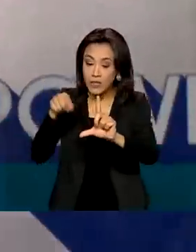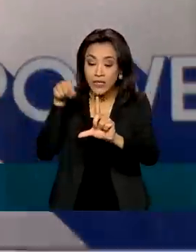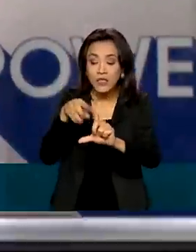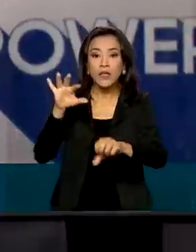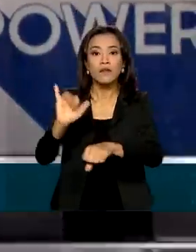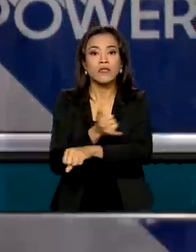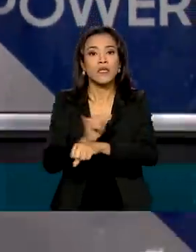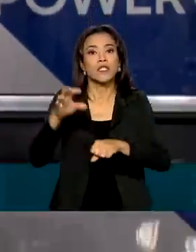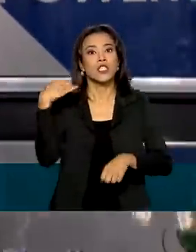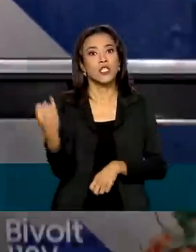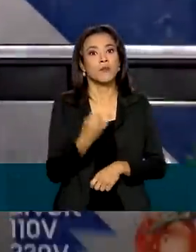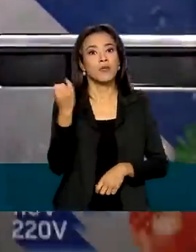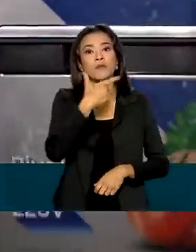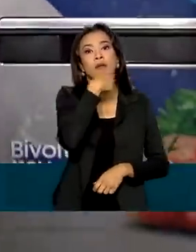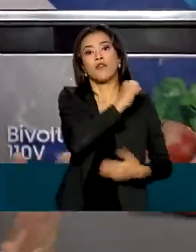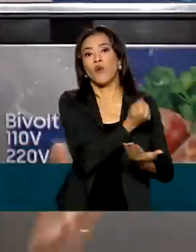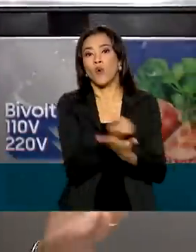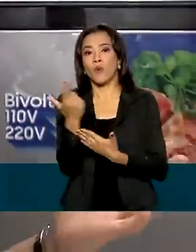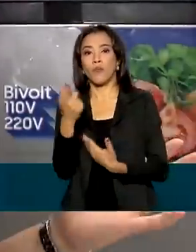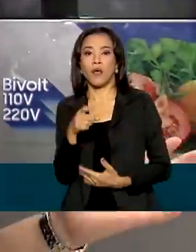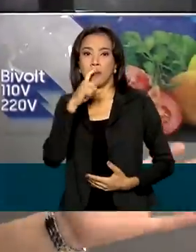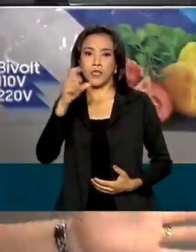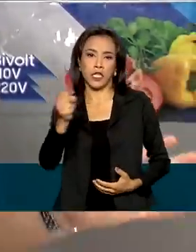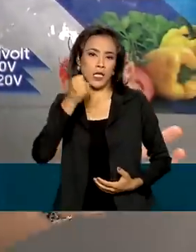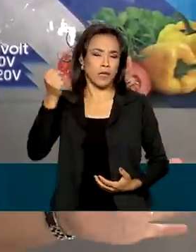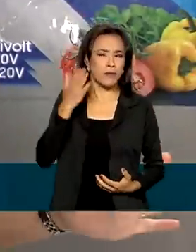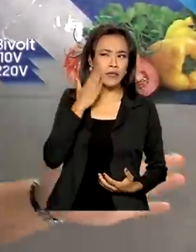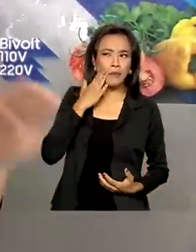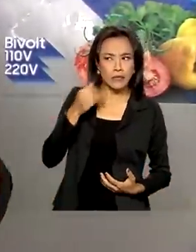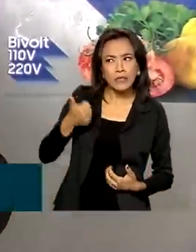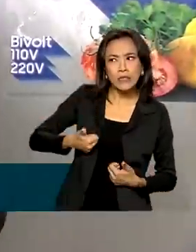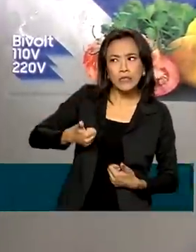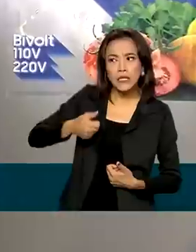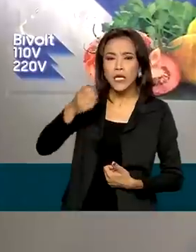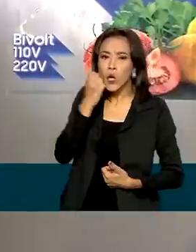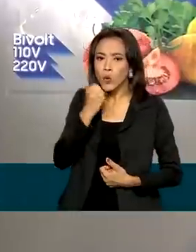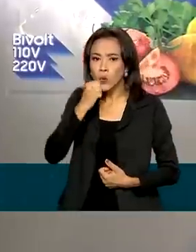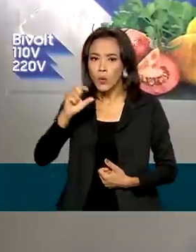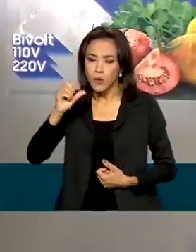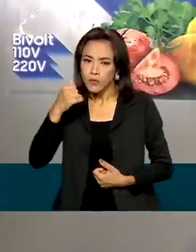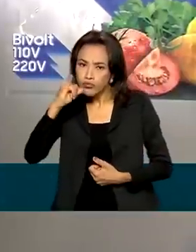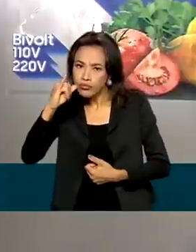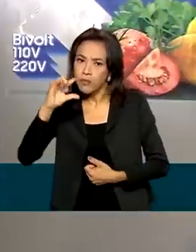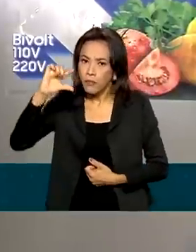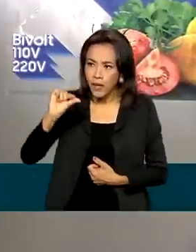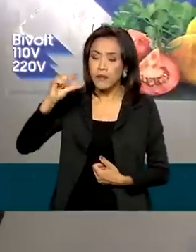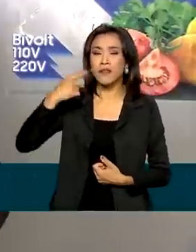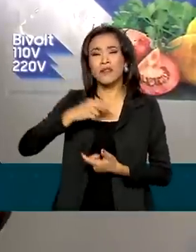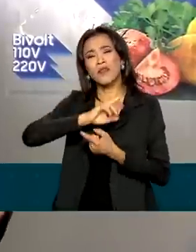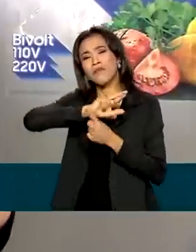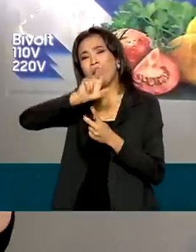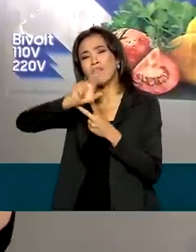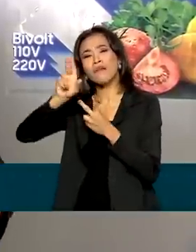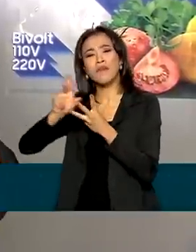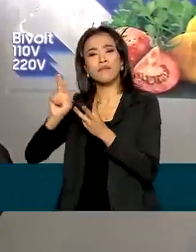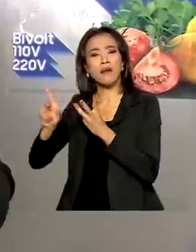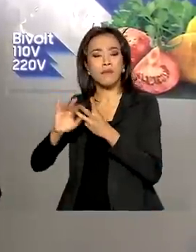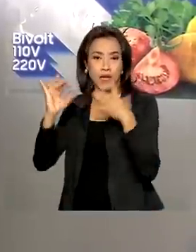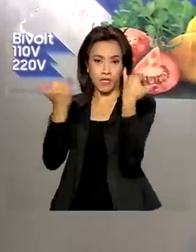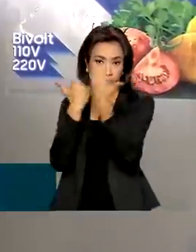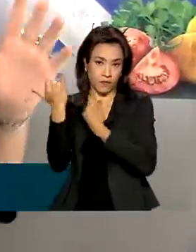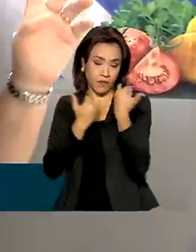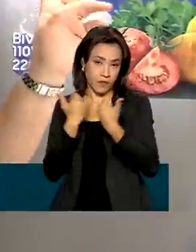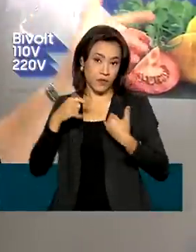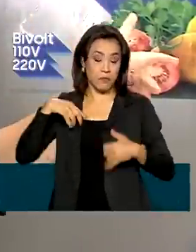consumidor na hora da compra. Além de saber sobre eficiência energética, ele terá uma série de informações que podem ajudá-lo na